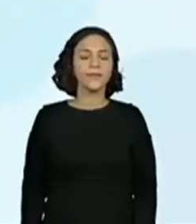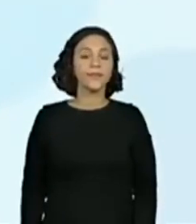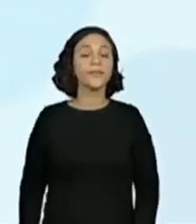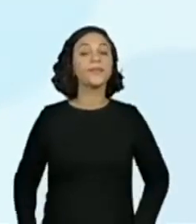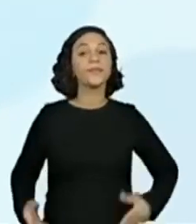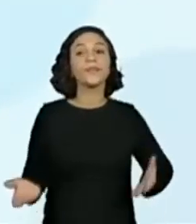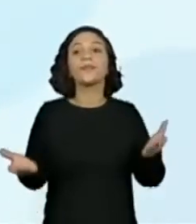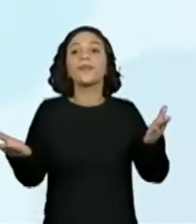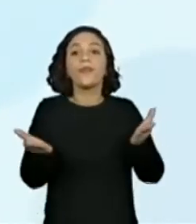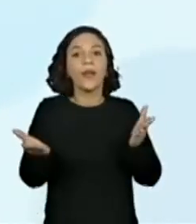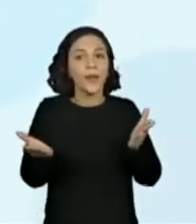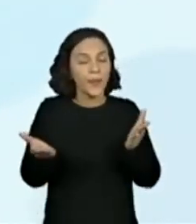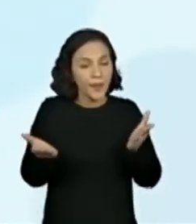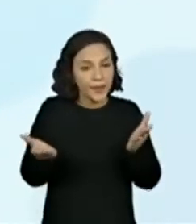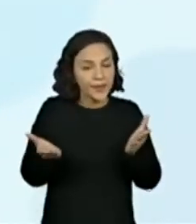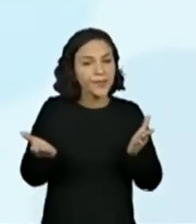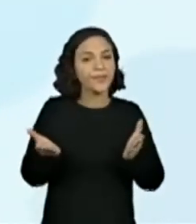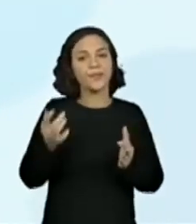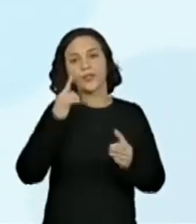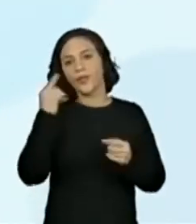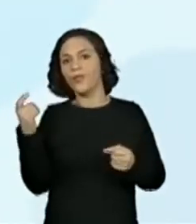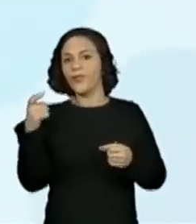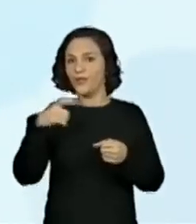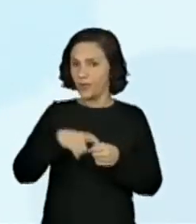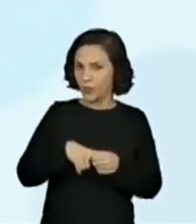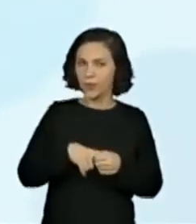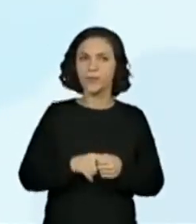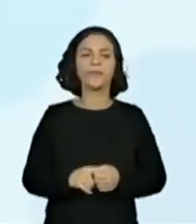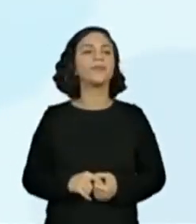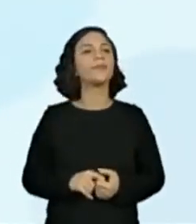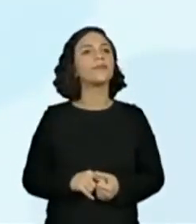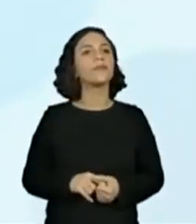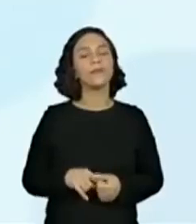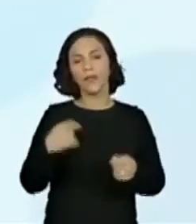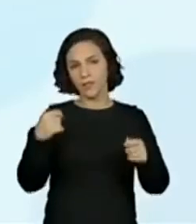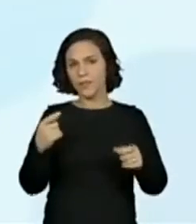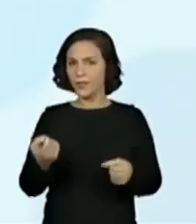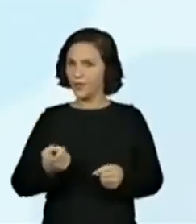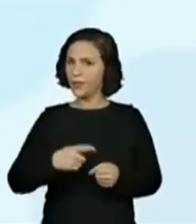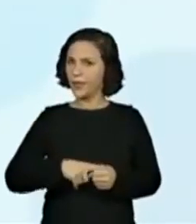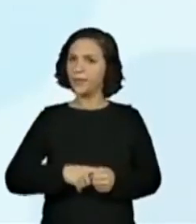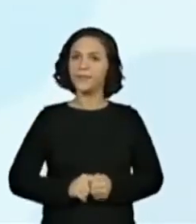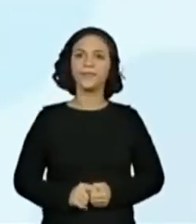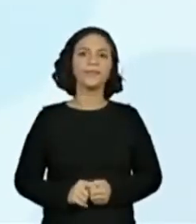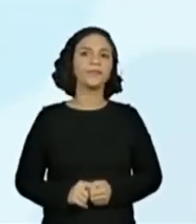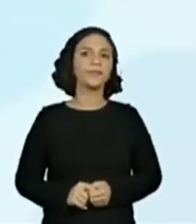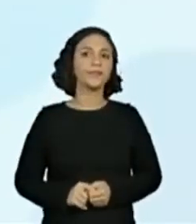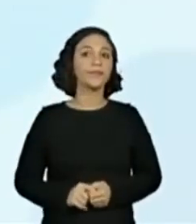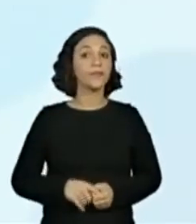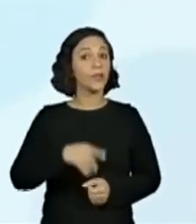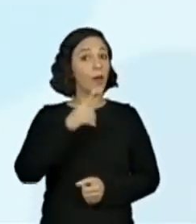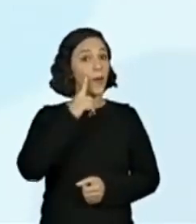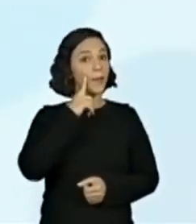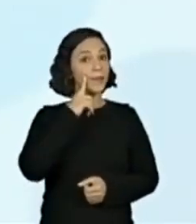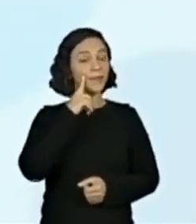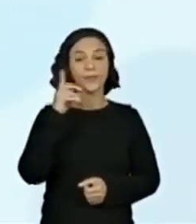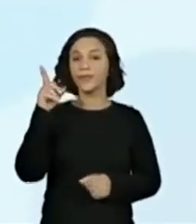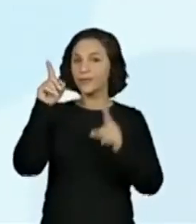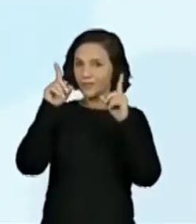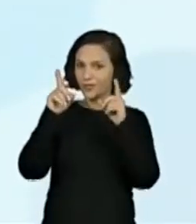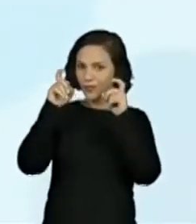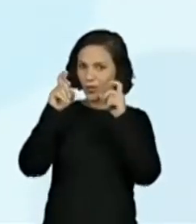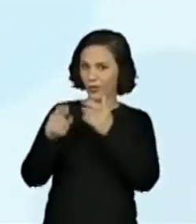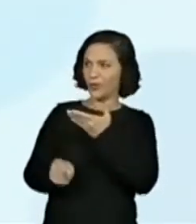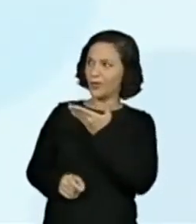E agora? Vou voltar lá na imagem. Sim. Temos que voltar. Olhando para a imagem e